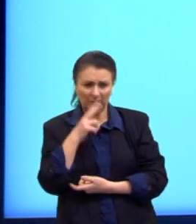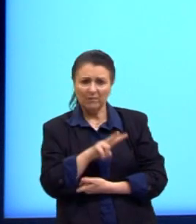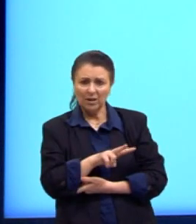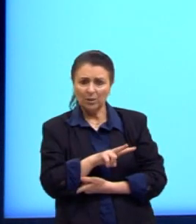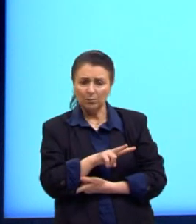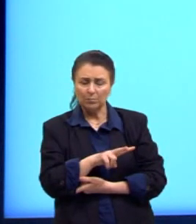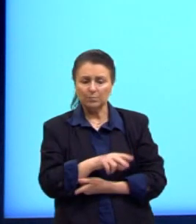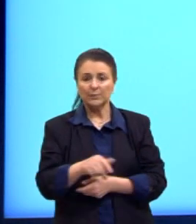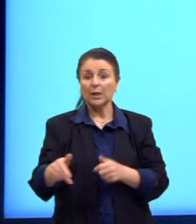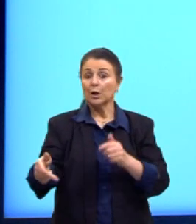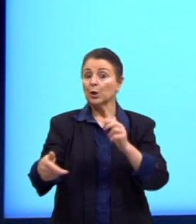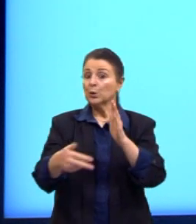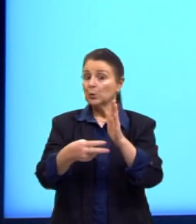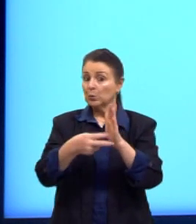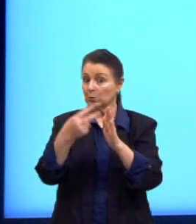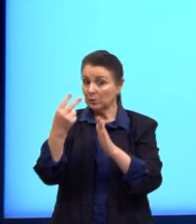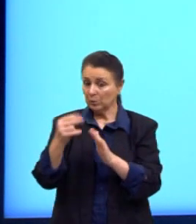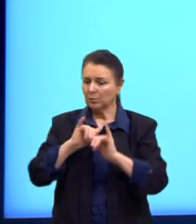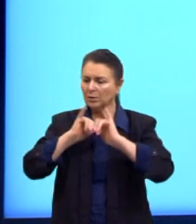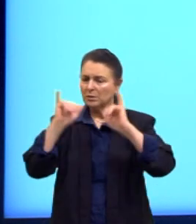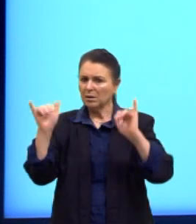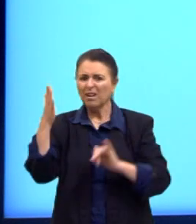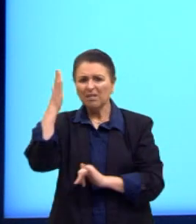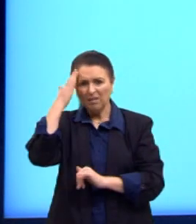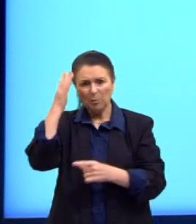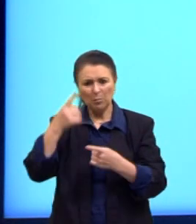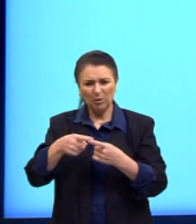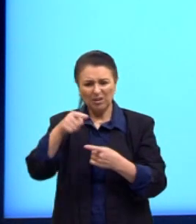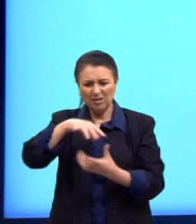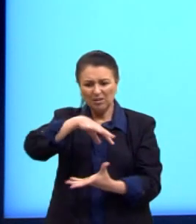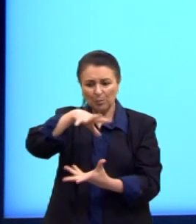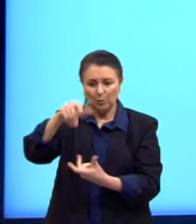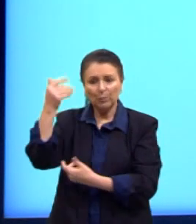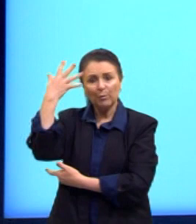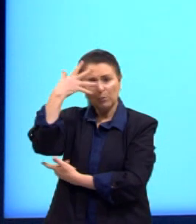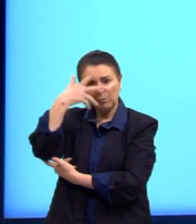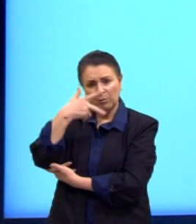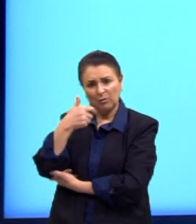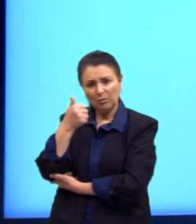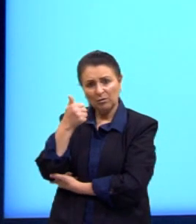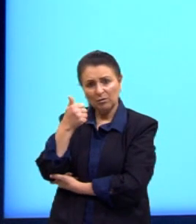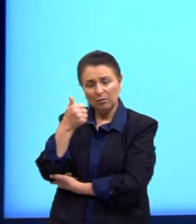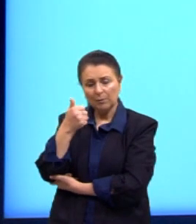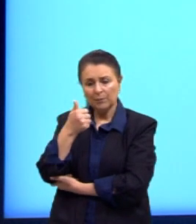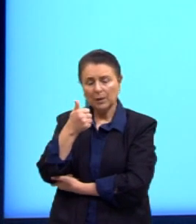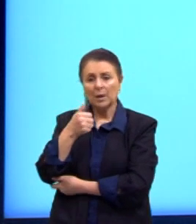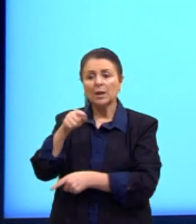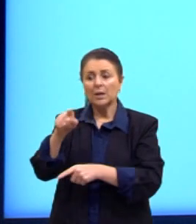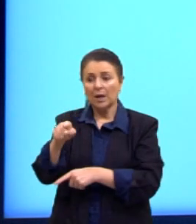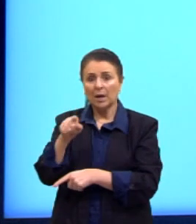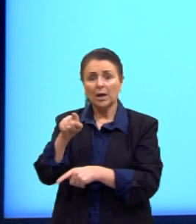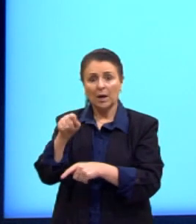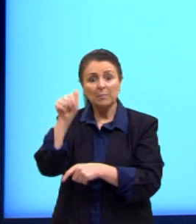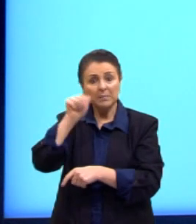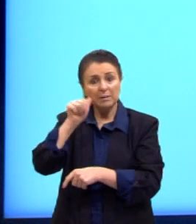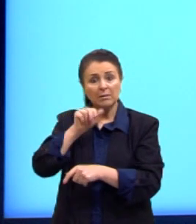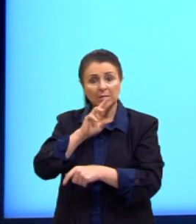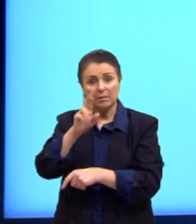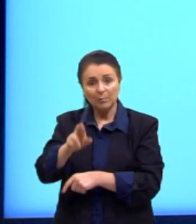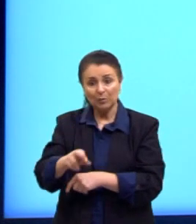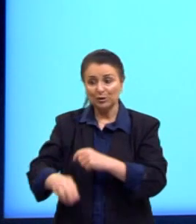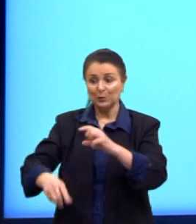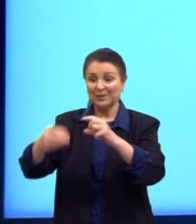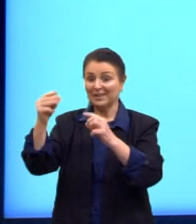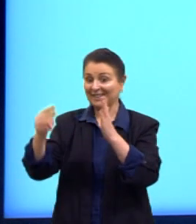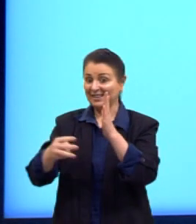No segundo quadrinho, ela diz. Sabe por que este mundo é bonito? E ela mesmo responde no terceiro